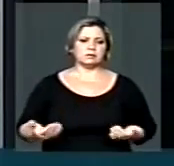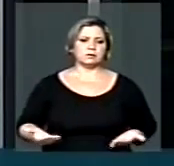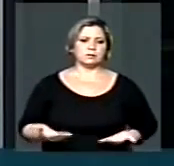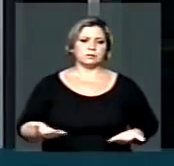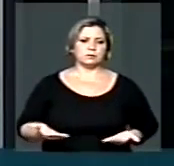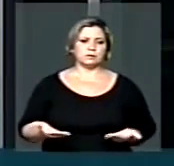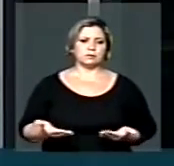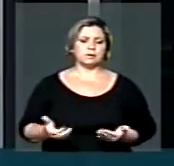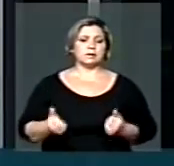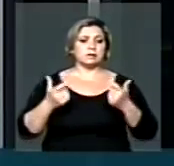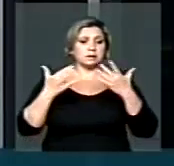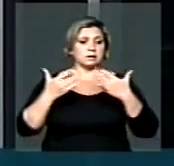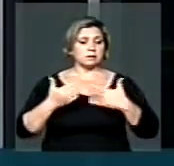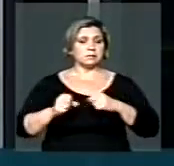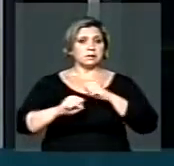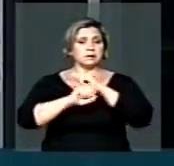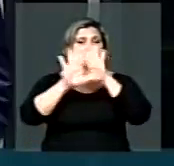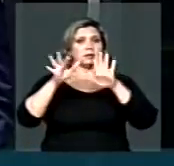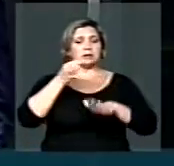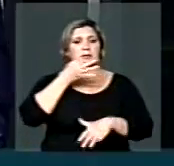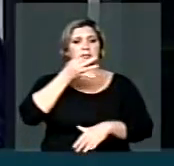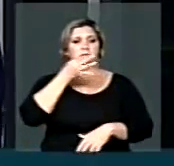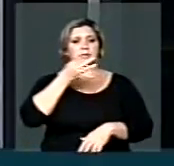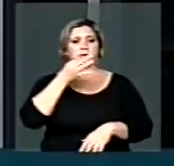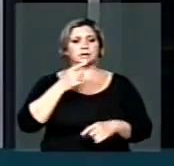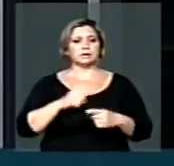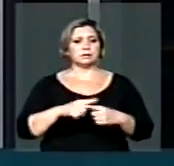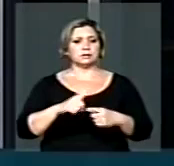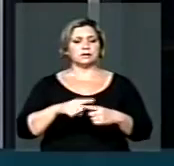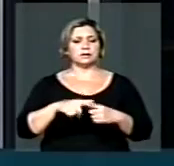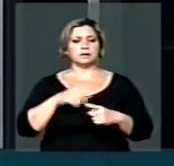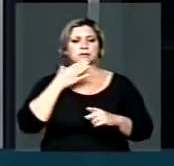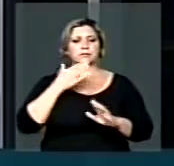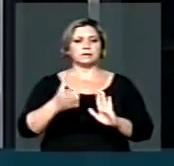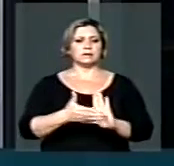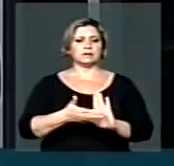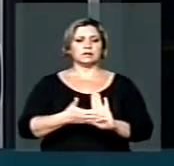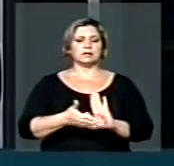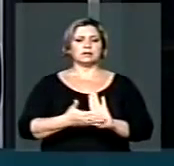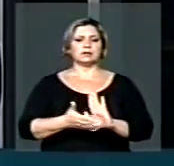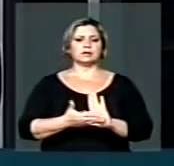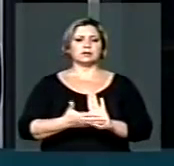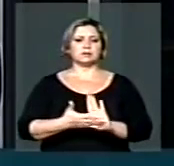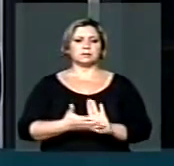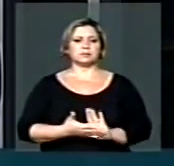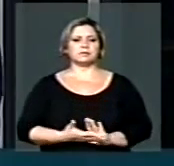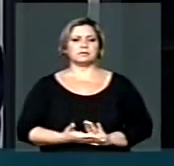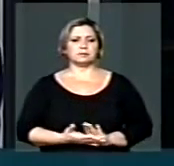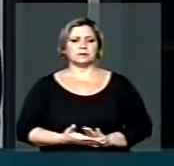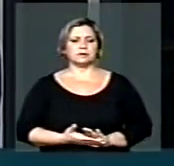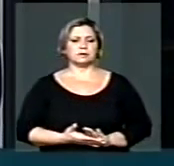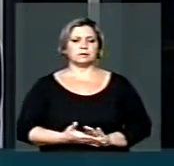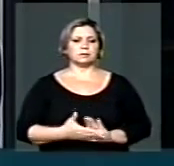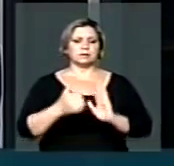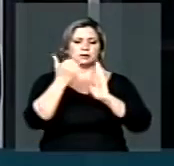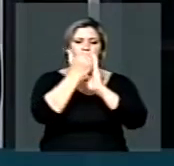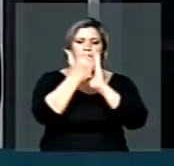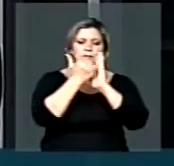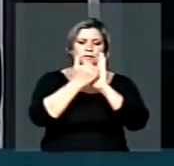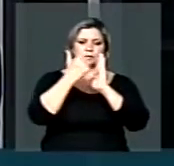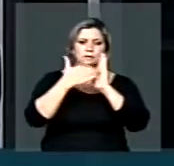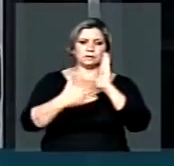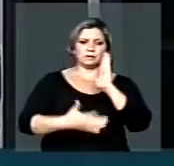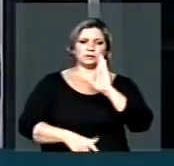Para deixar bem clara esta posição, porque as propostas que vieram abaixo do artigo